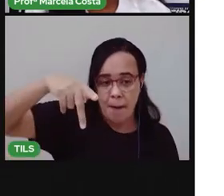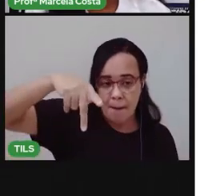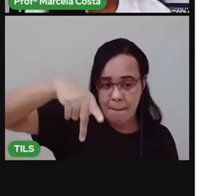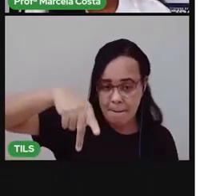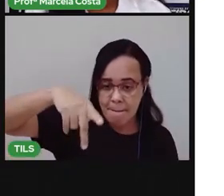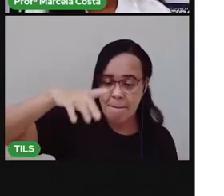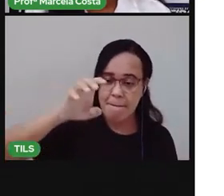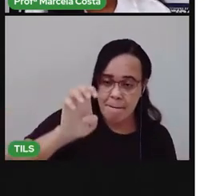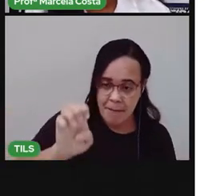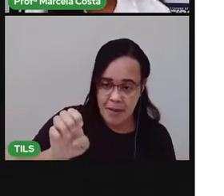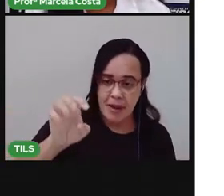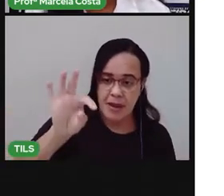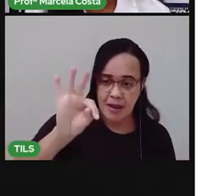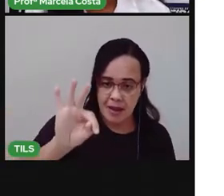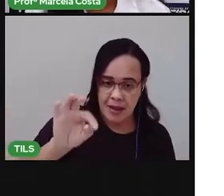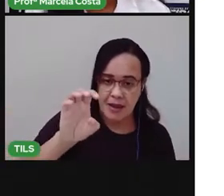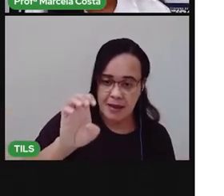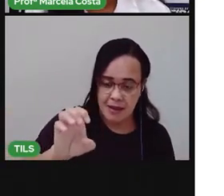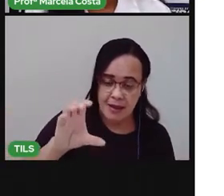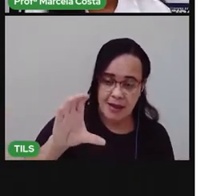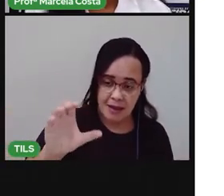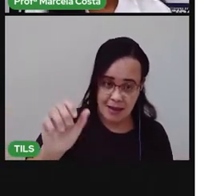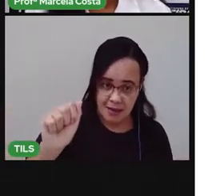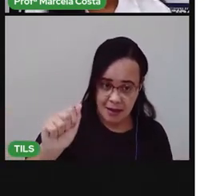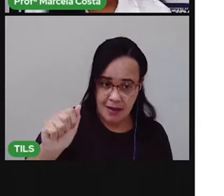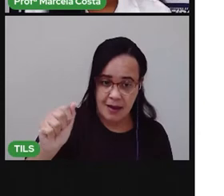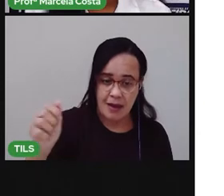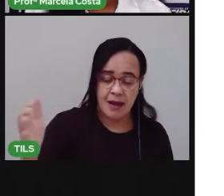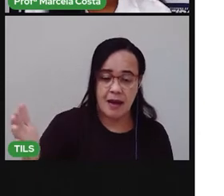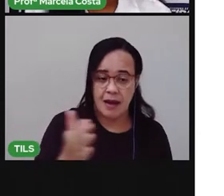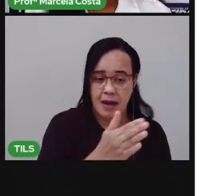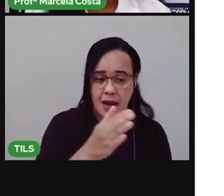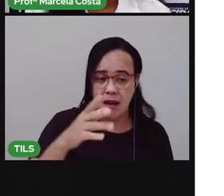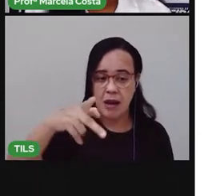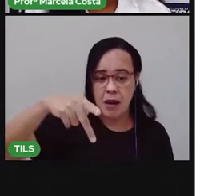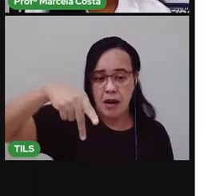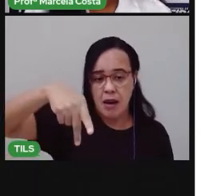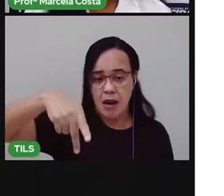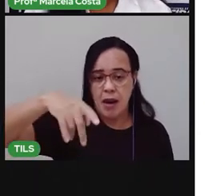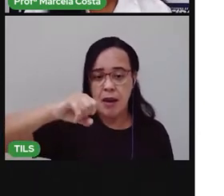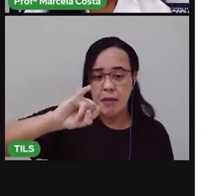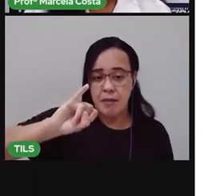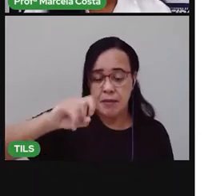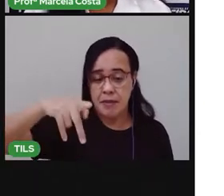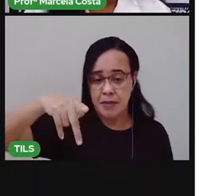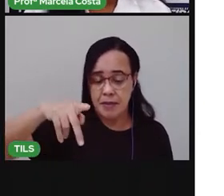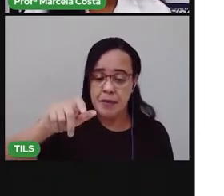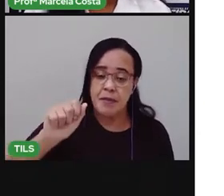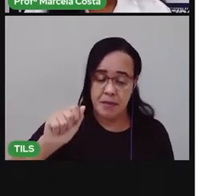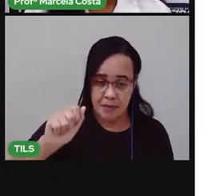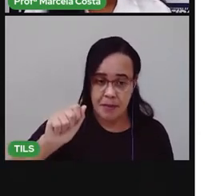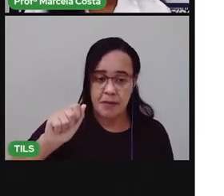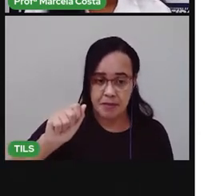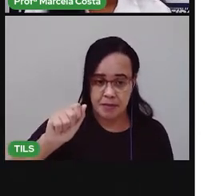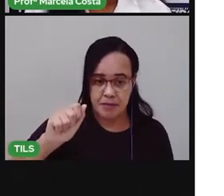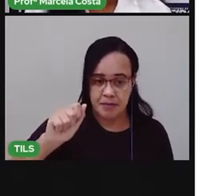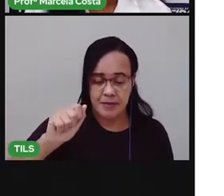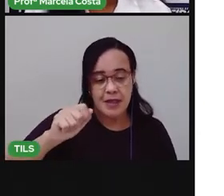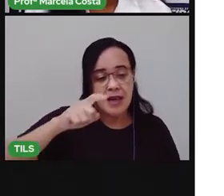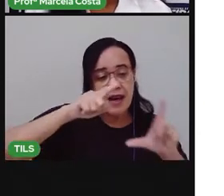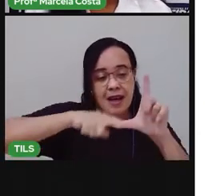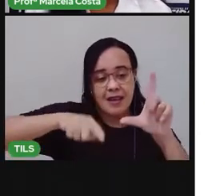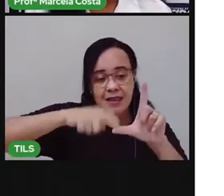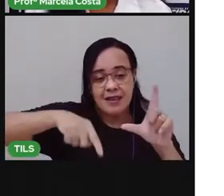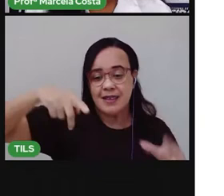Pé-teca, pipa. Então eu tenho a letra P no nome do brinquedo